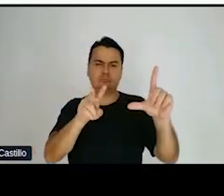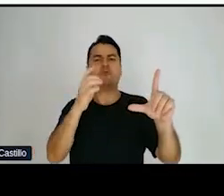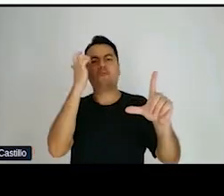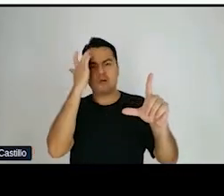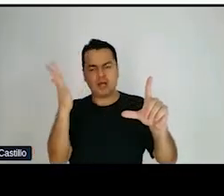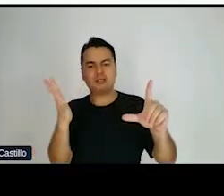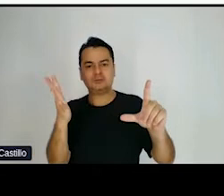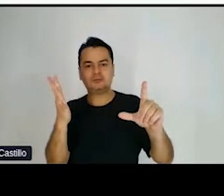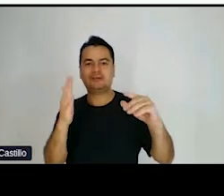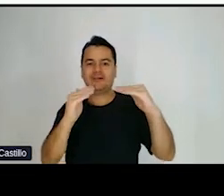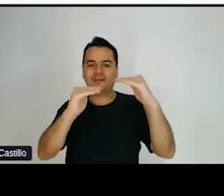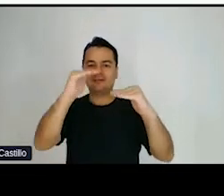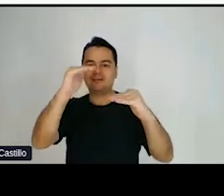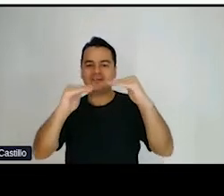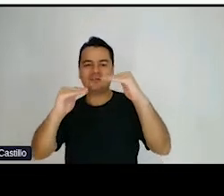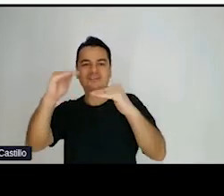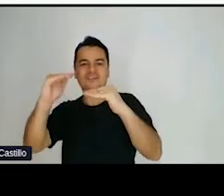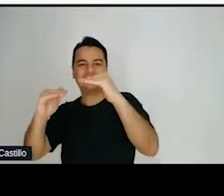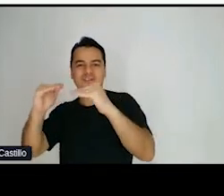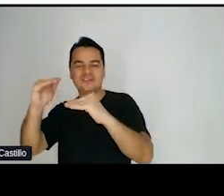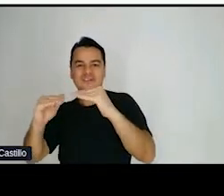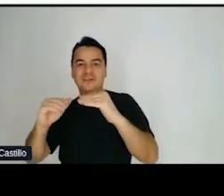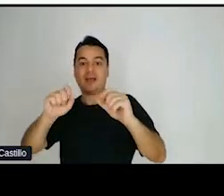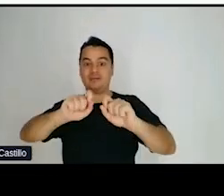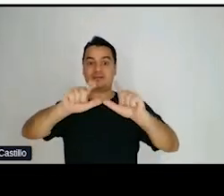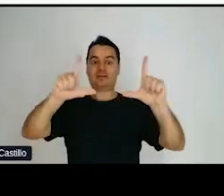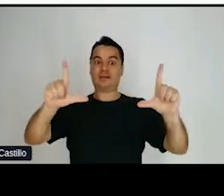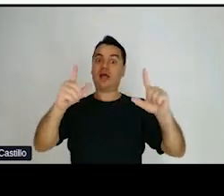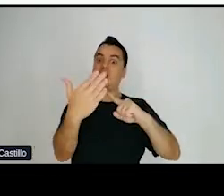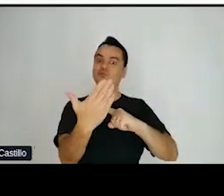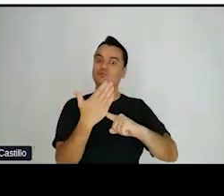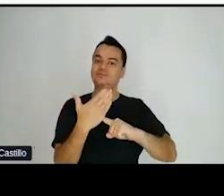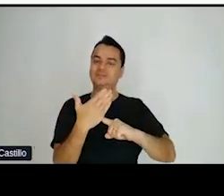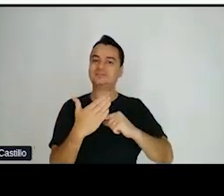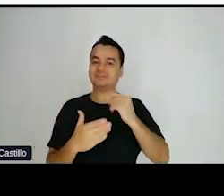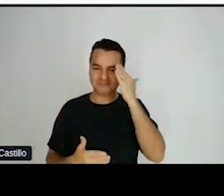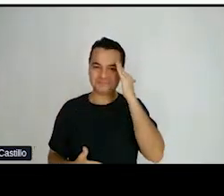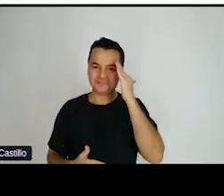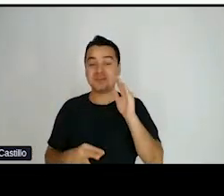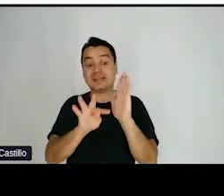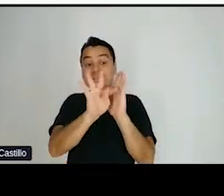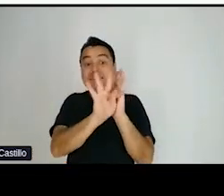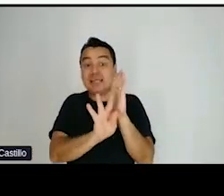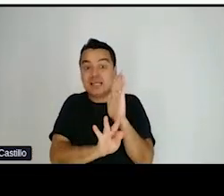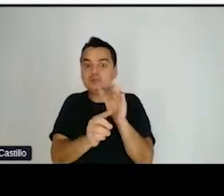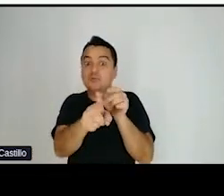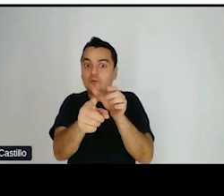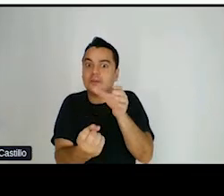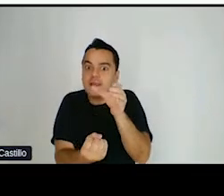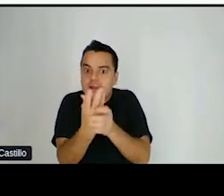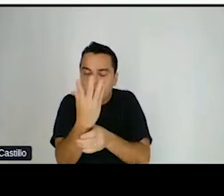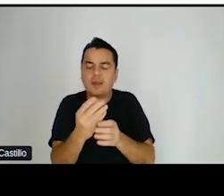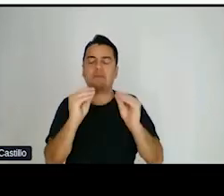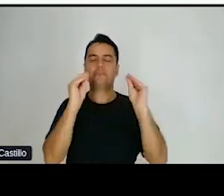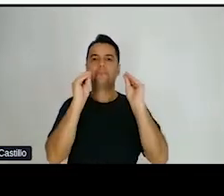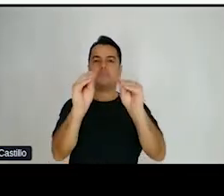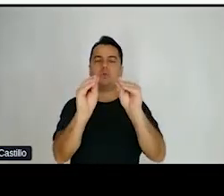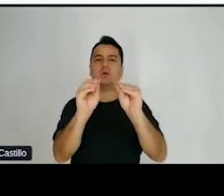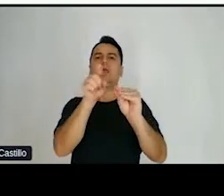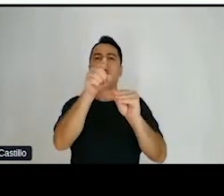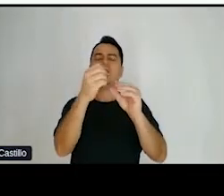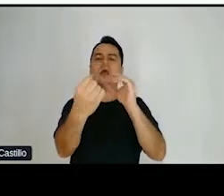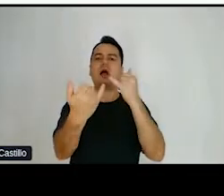E do ensino médio, significa que é difícil. E do ensino